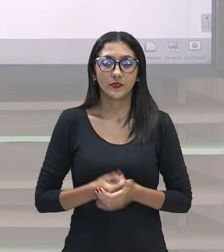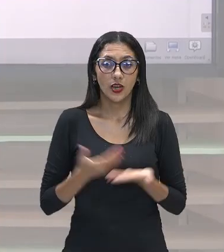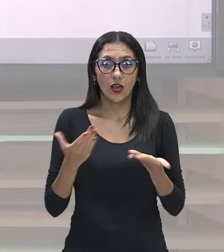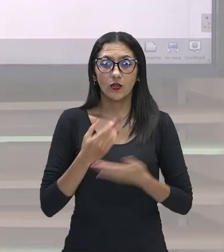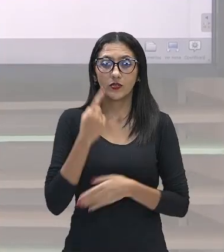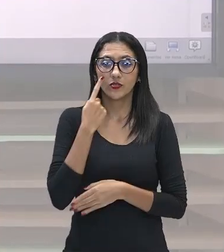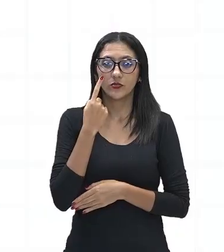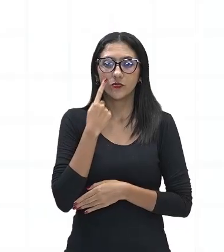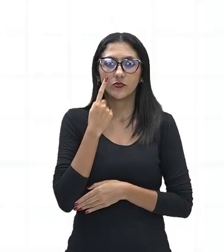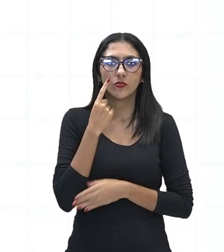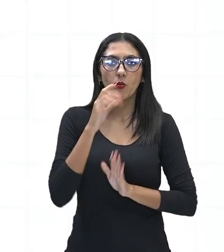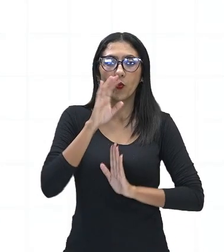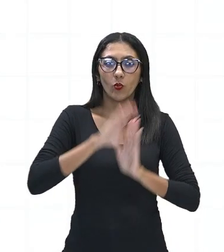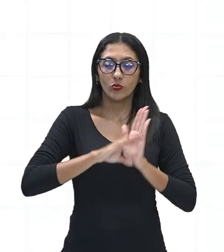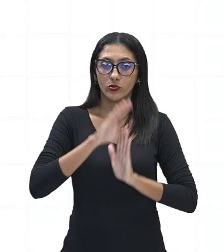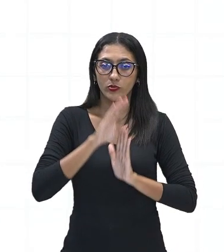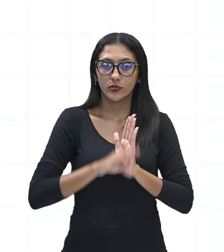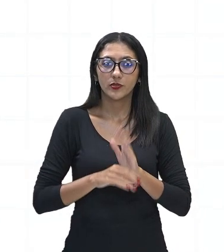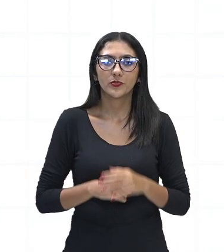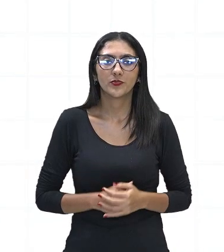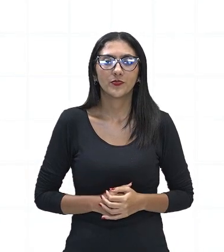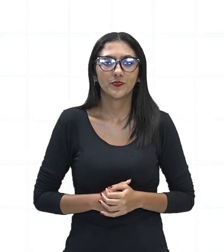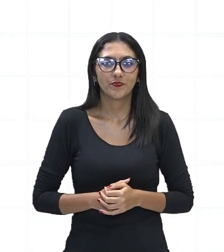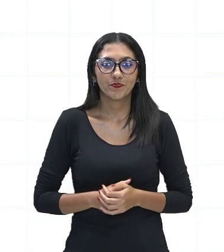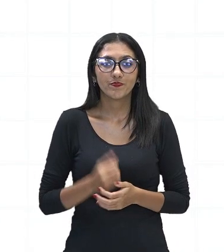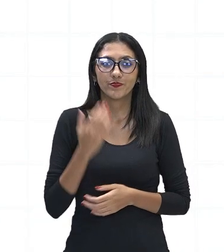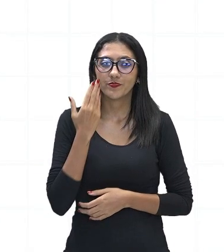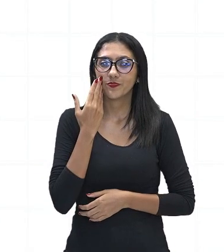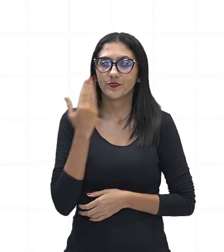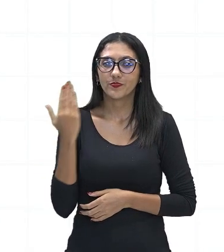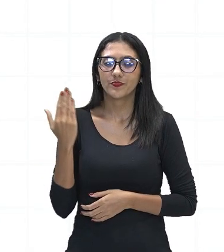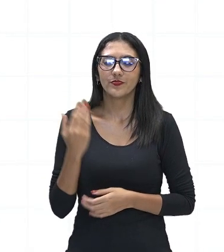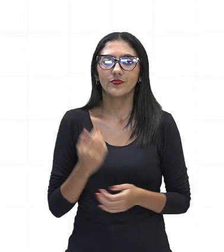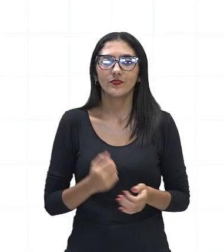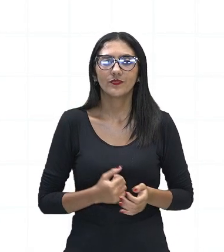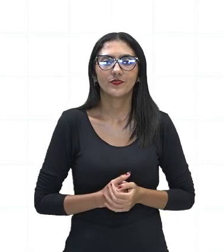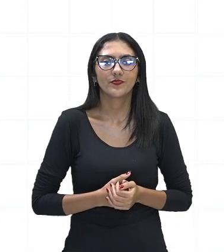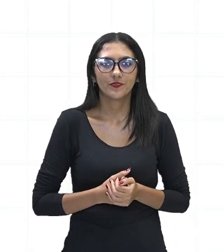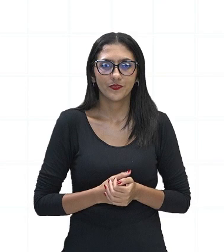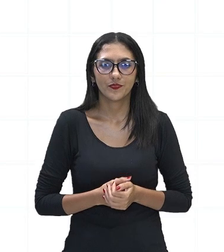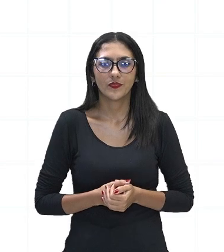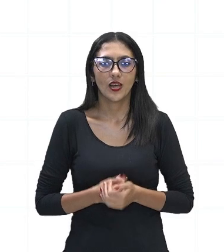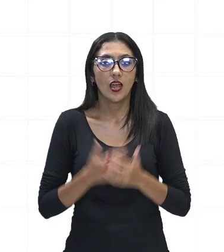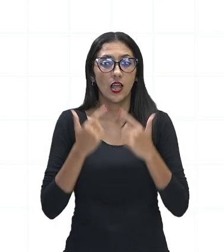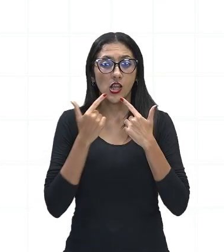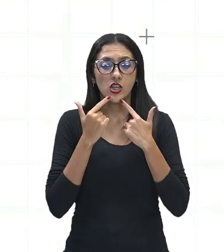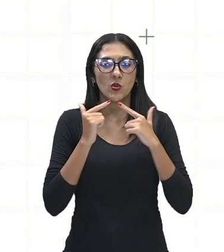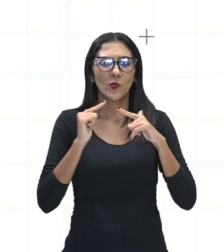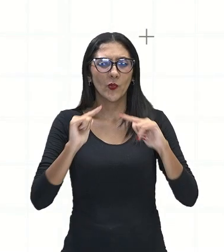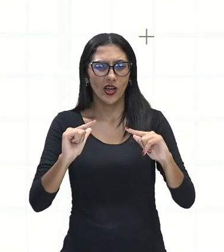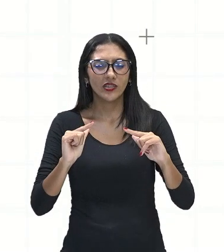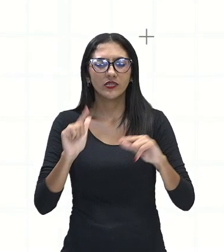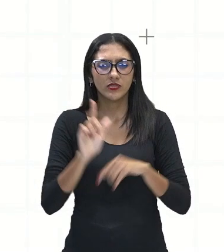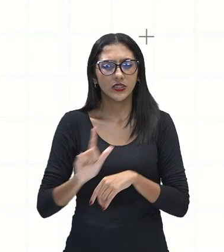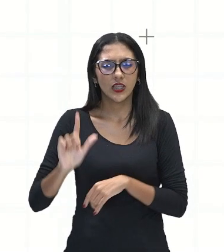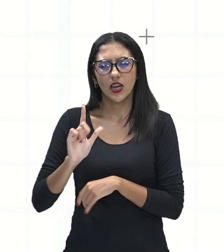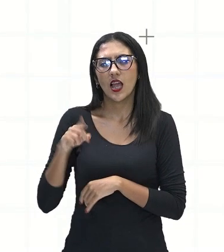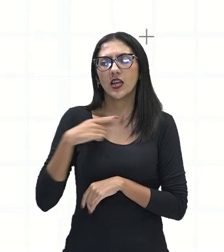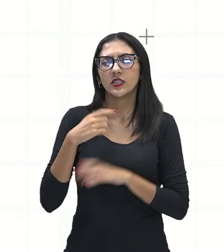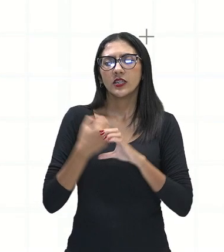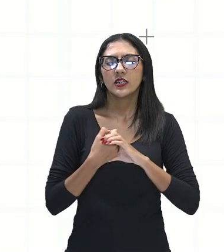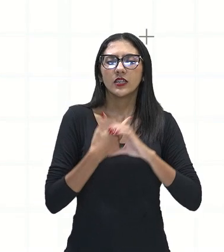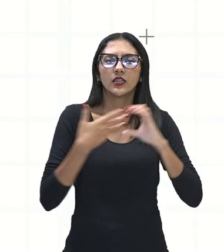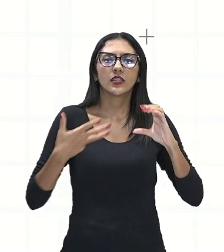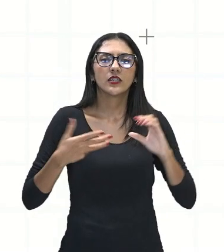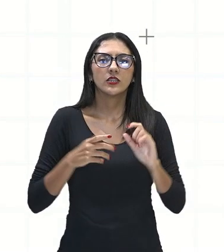denotação e conotação. Vamos lá. Observe que a linguagem literária, ela é caracterizada